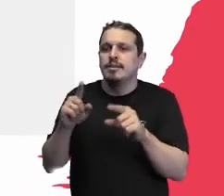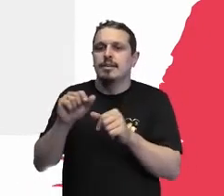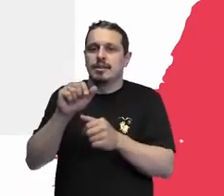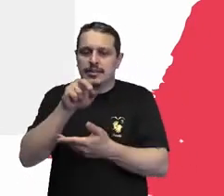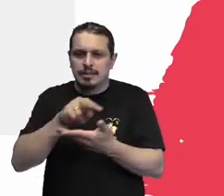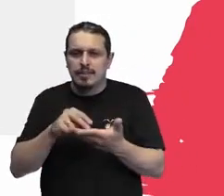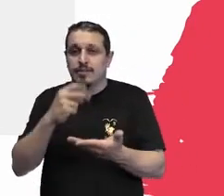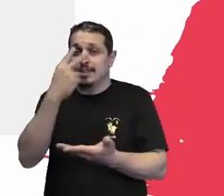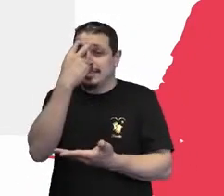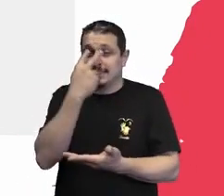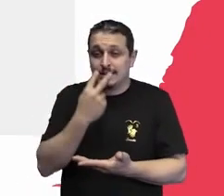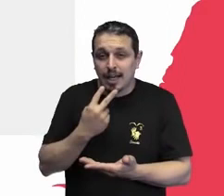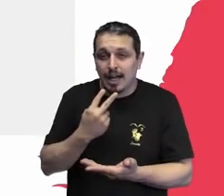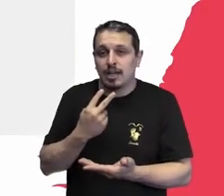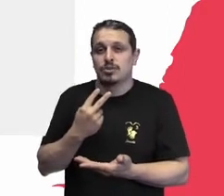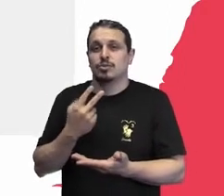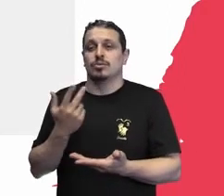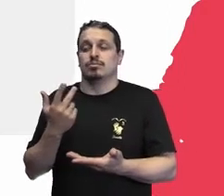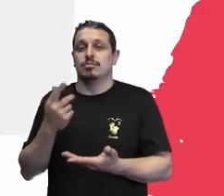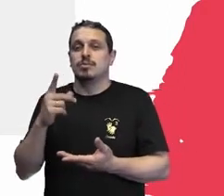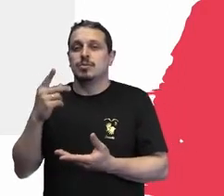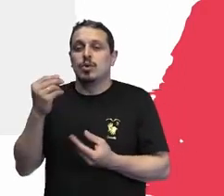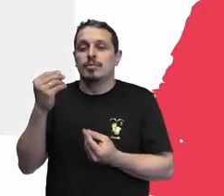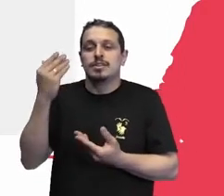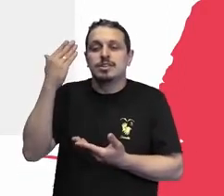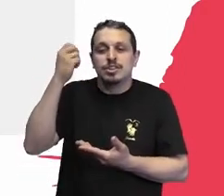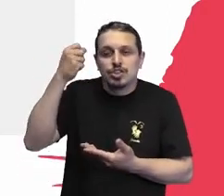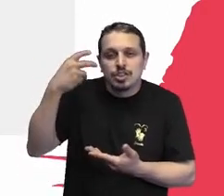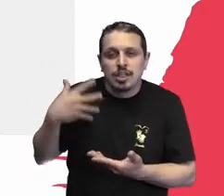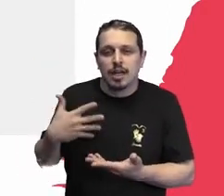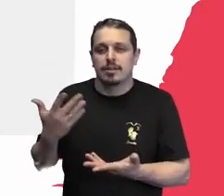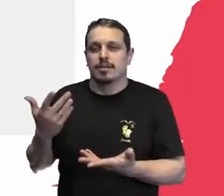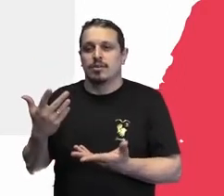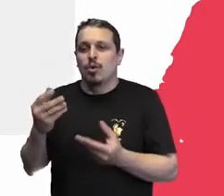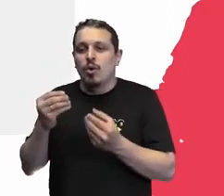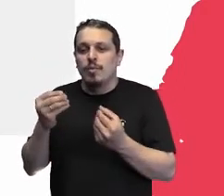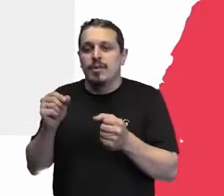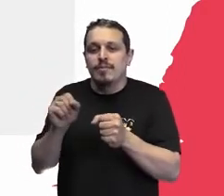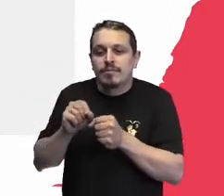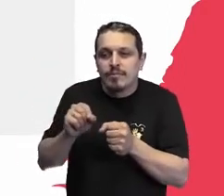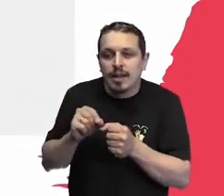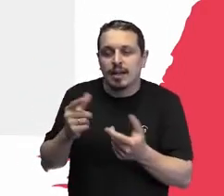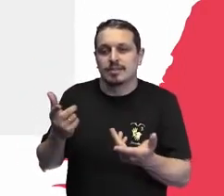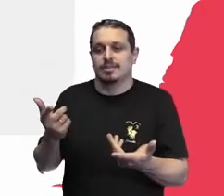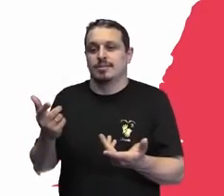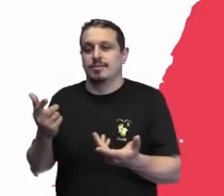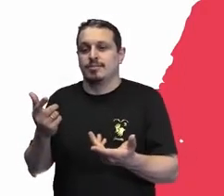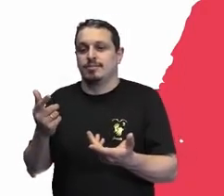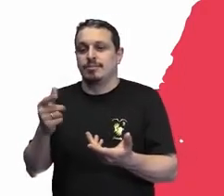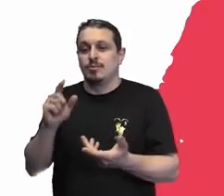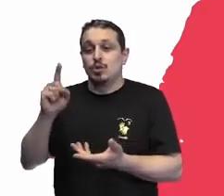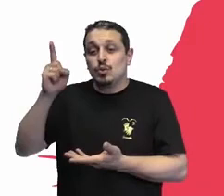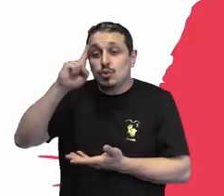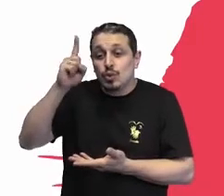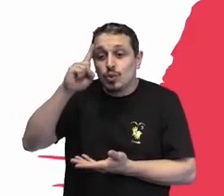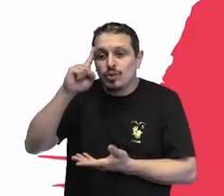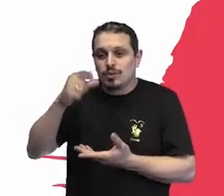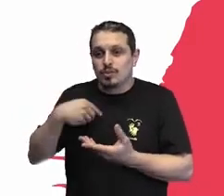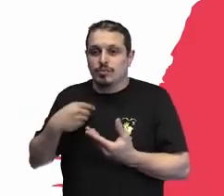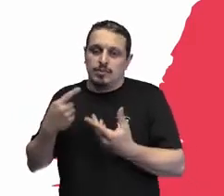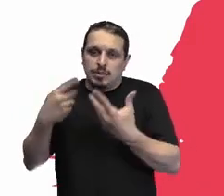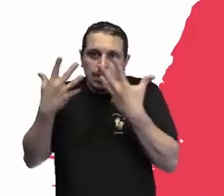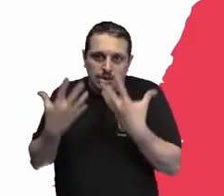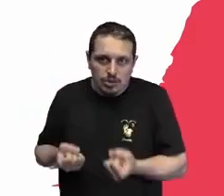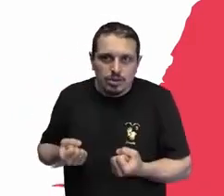você já recebe as especialistas, elas fazem um questionário que leva alguns dias, inclusive, porque é muito cansativo, e a